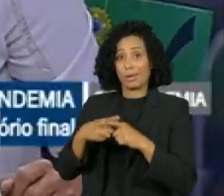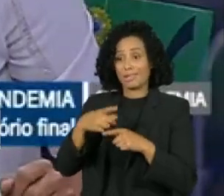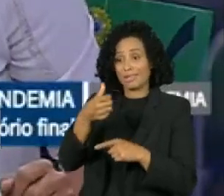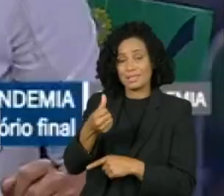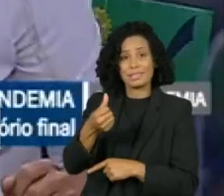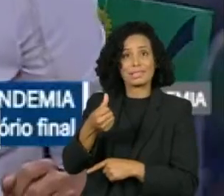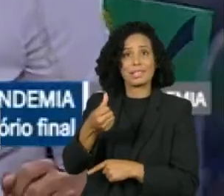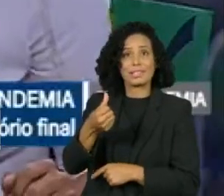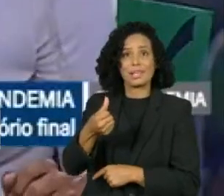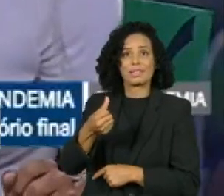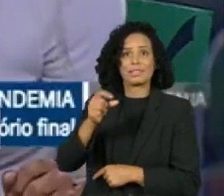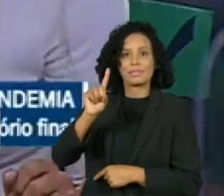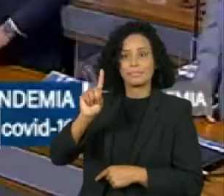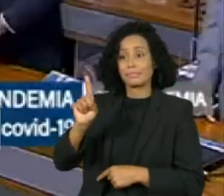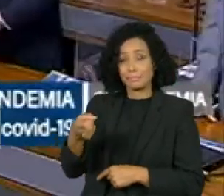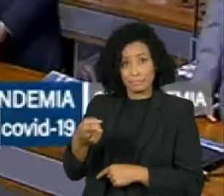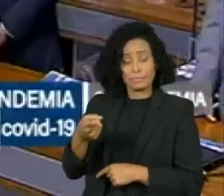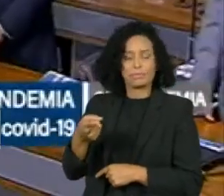mil pessoas mortas no Brasil.